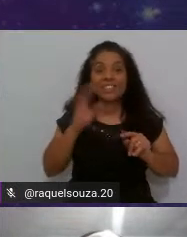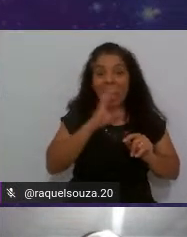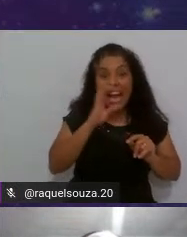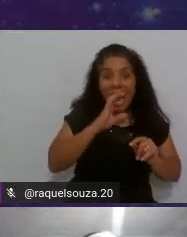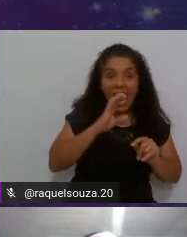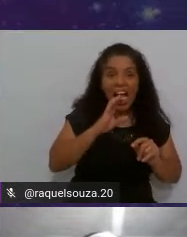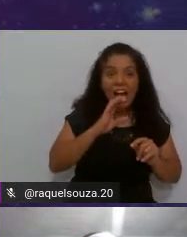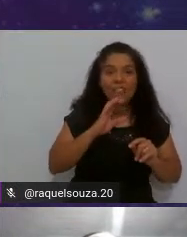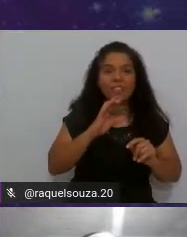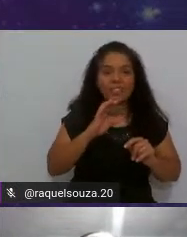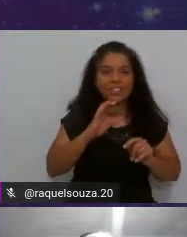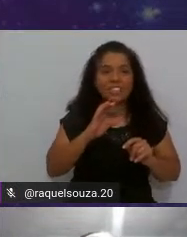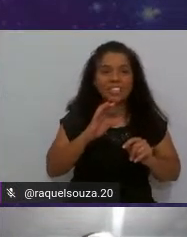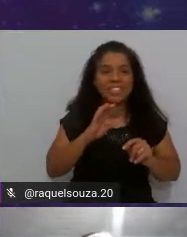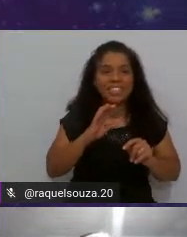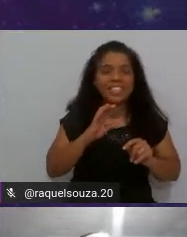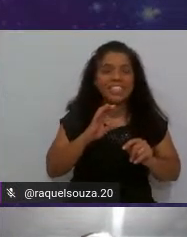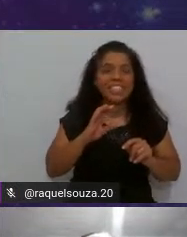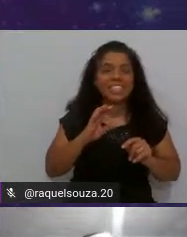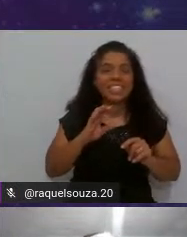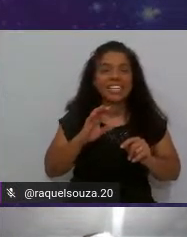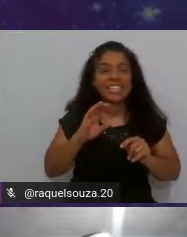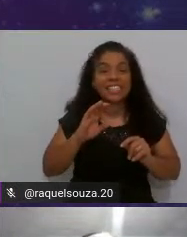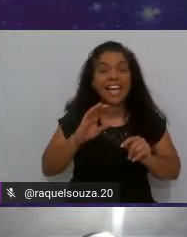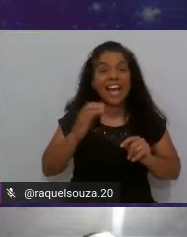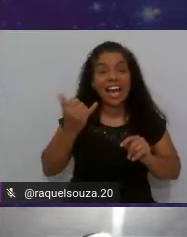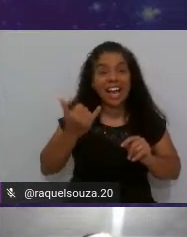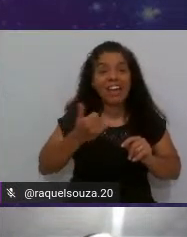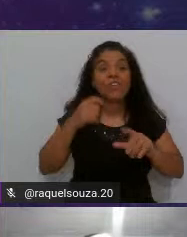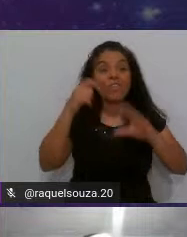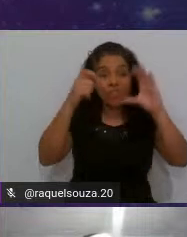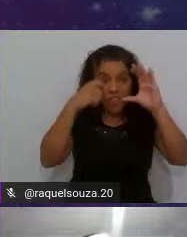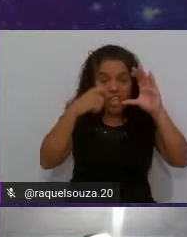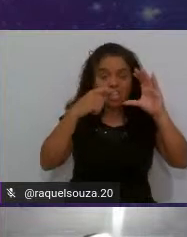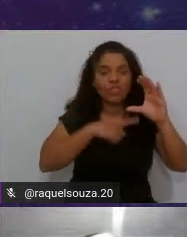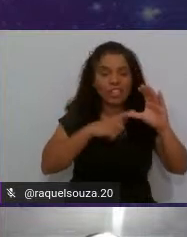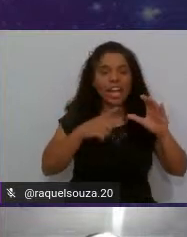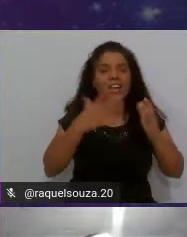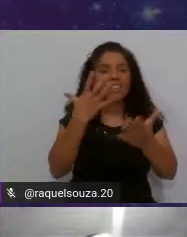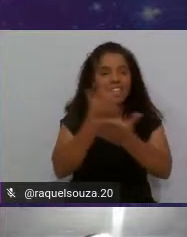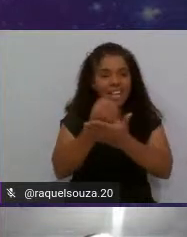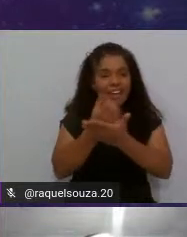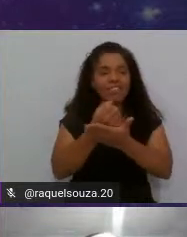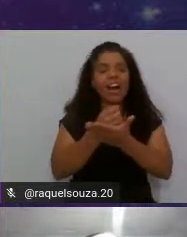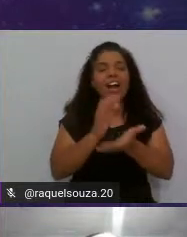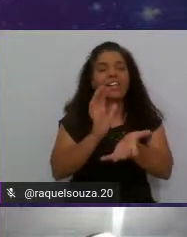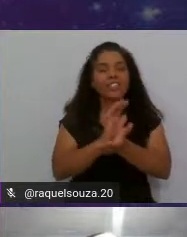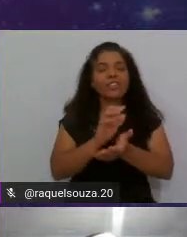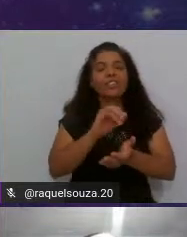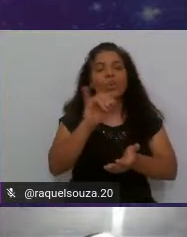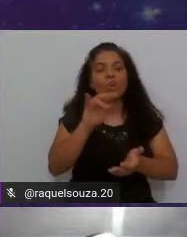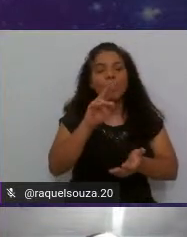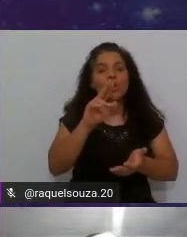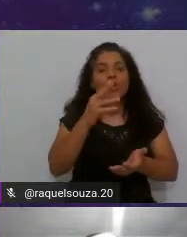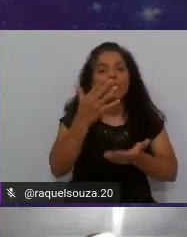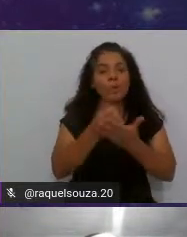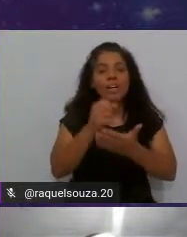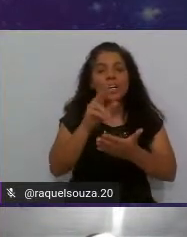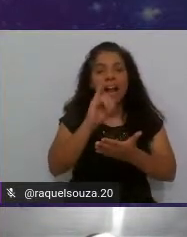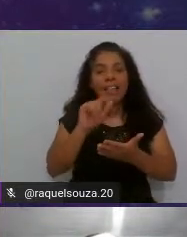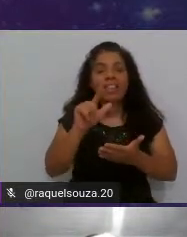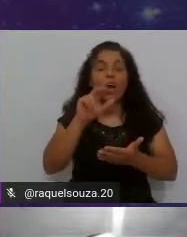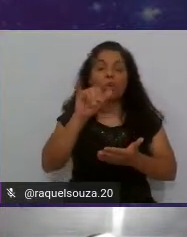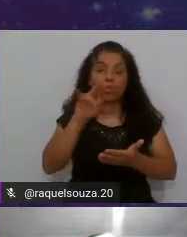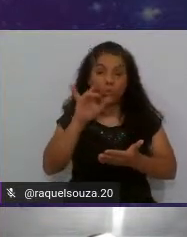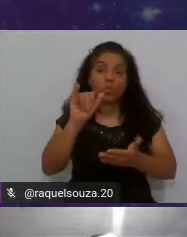rápido o vídeo está aí vai ficar gravado no canal do Júlio e vocês podem ver e